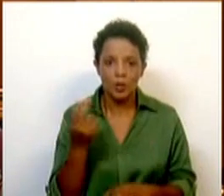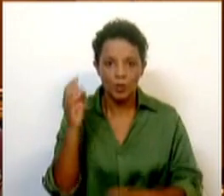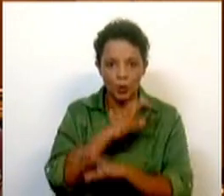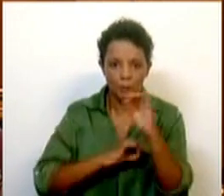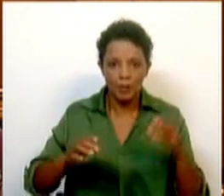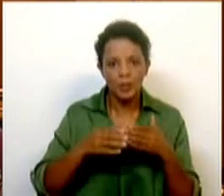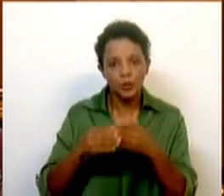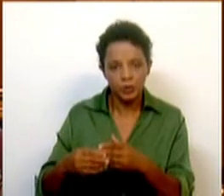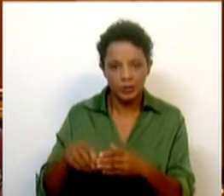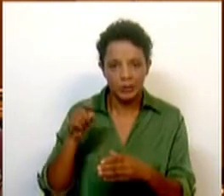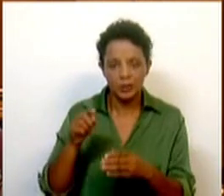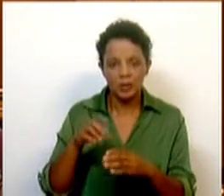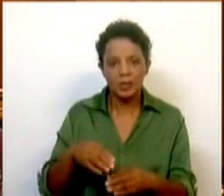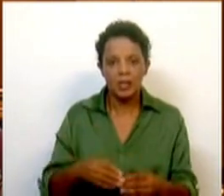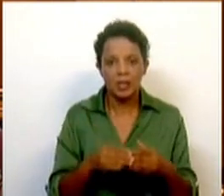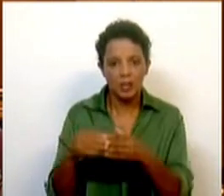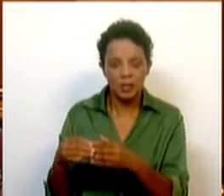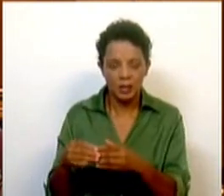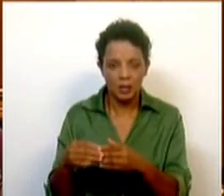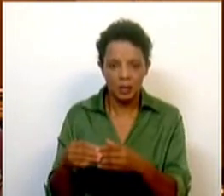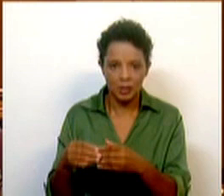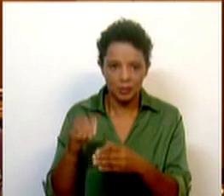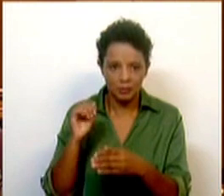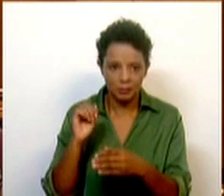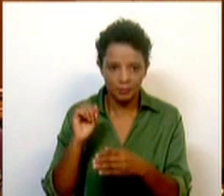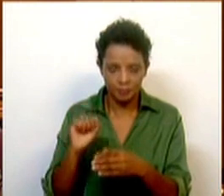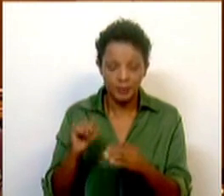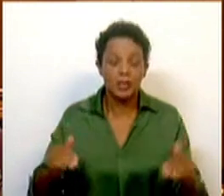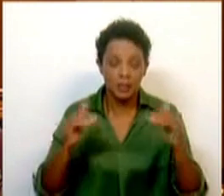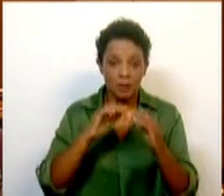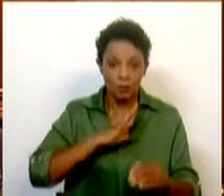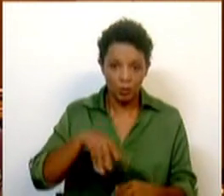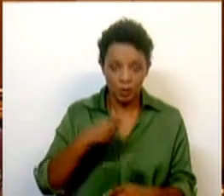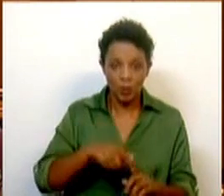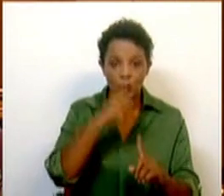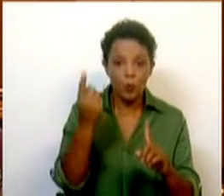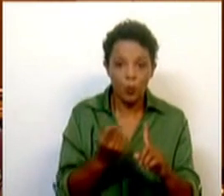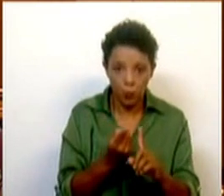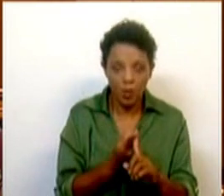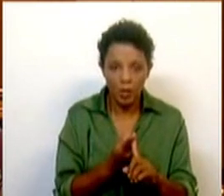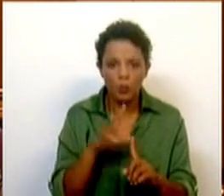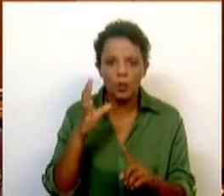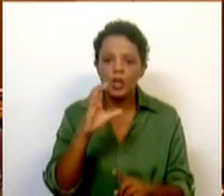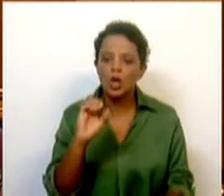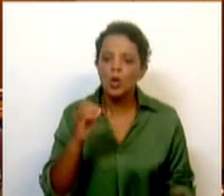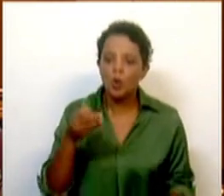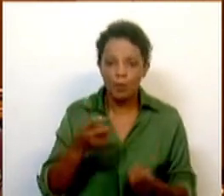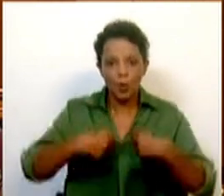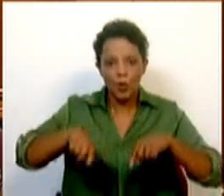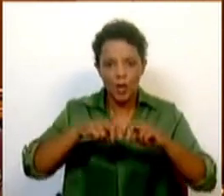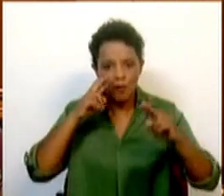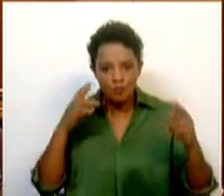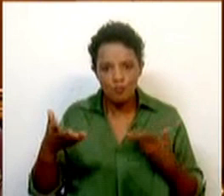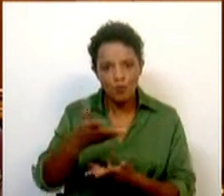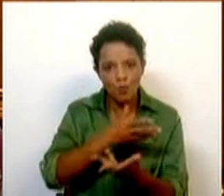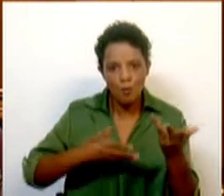lidera a ambição a este nível mundial. Em cada ano, quando o mundo se reúne nas COPES para discutir este tema, isso é